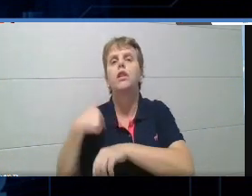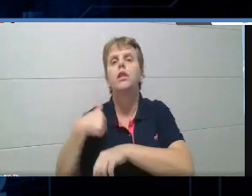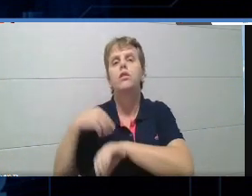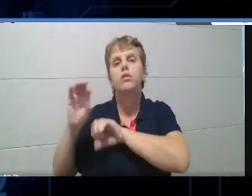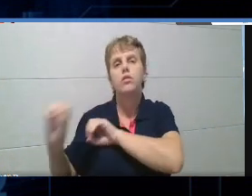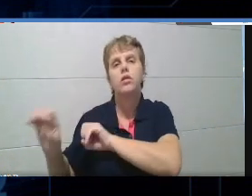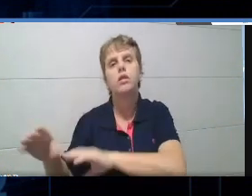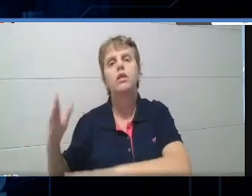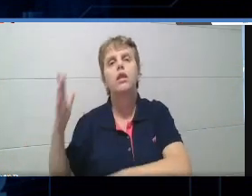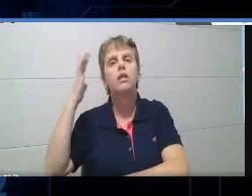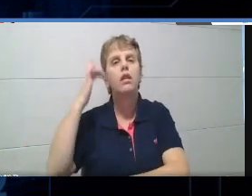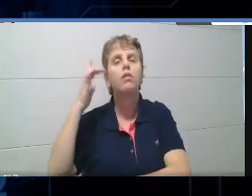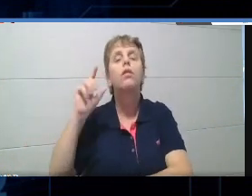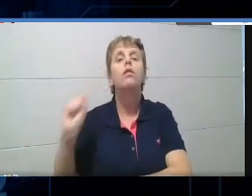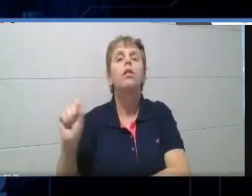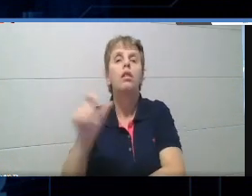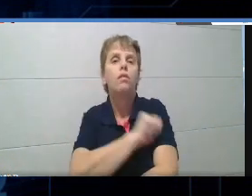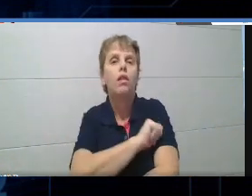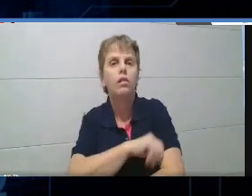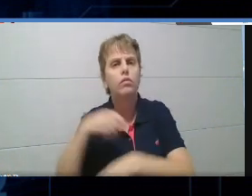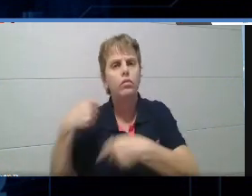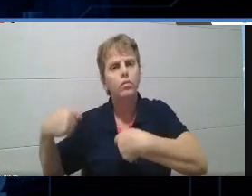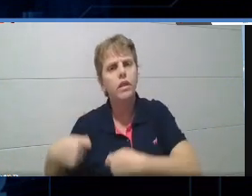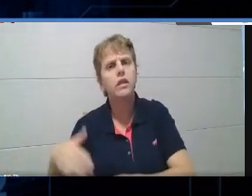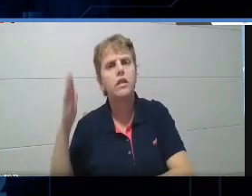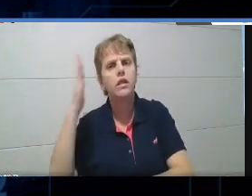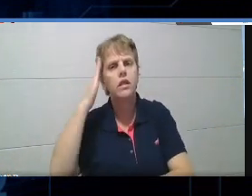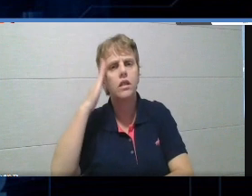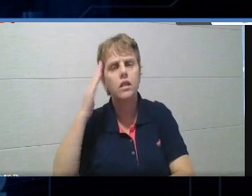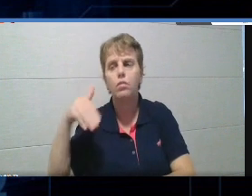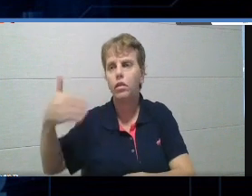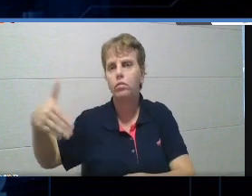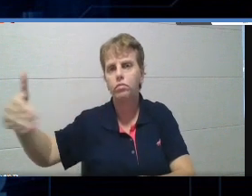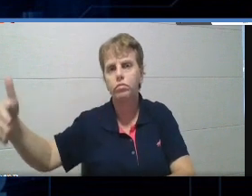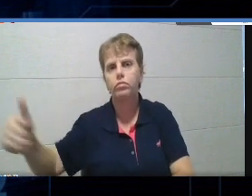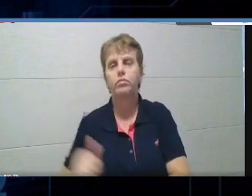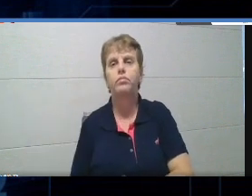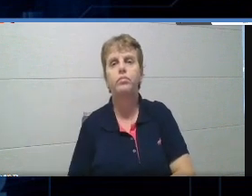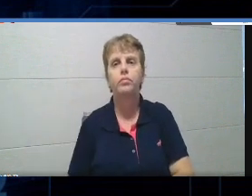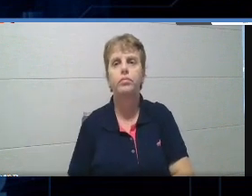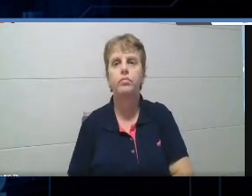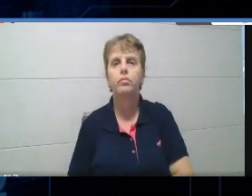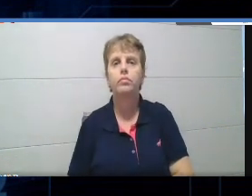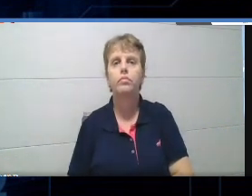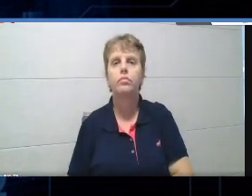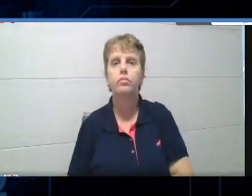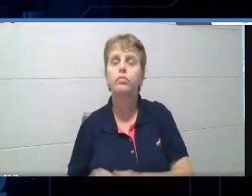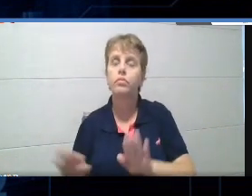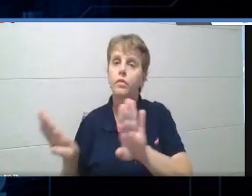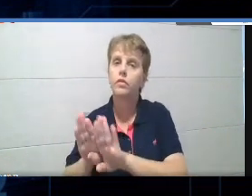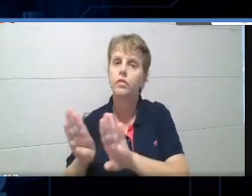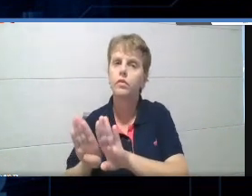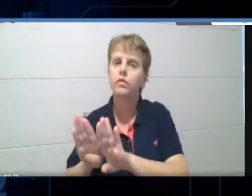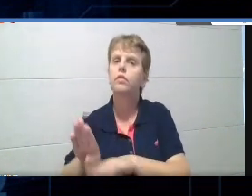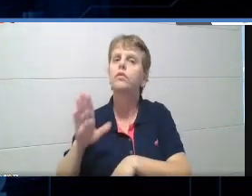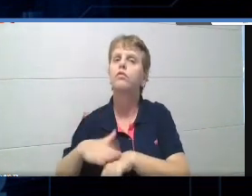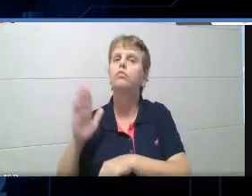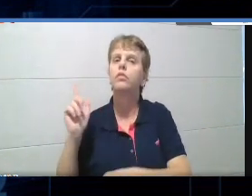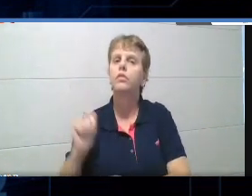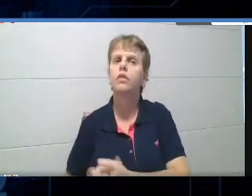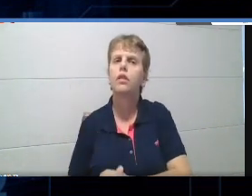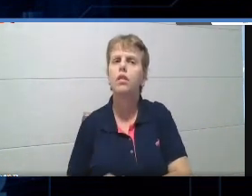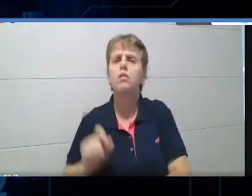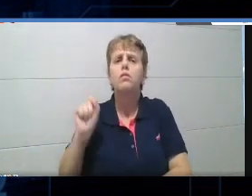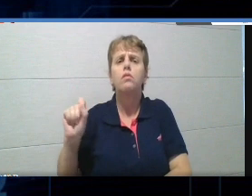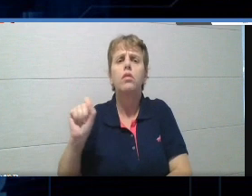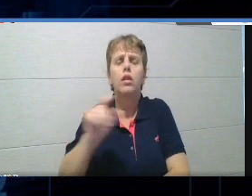precisam saber para continuar aprendendo nos anos subsequentes? E aqui eu ainda vou além ainda, o que o